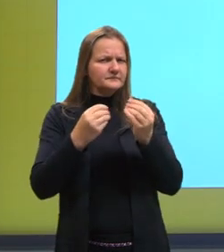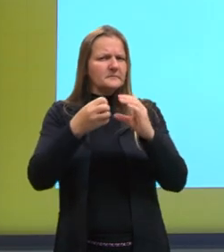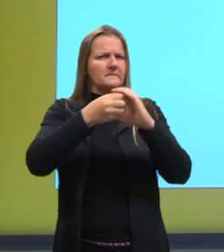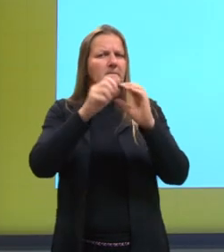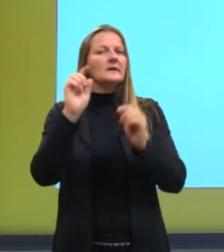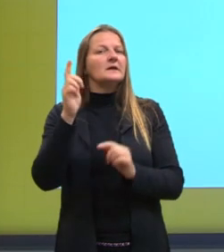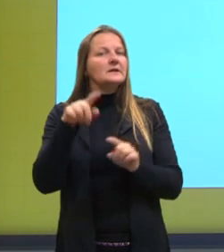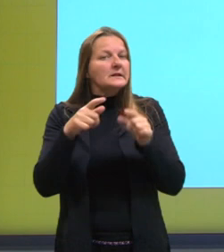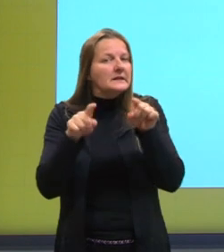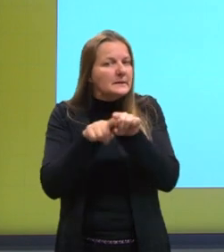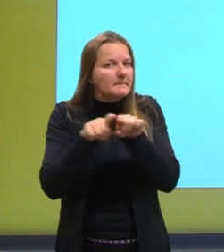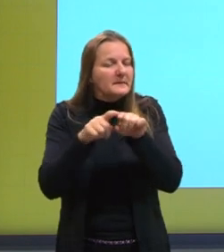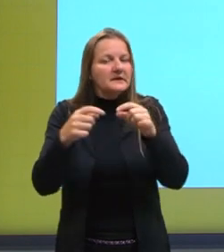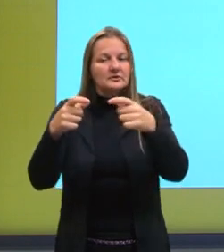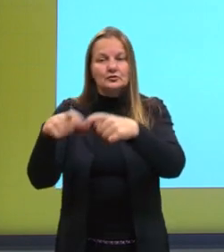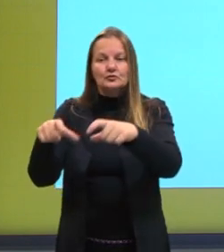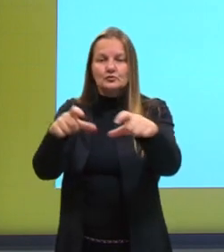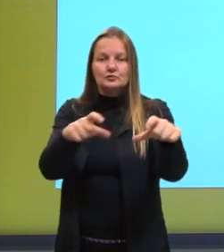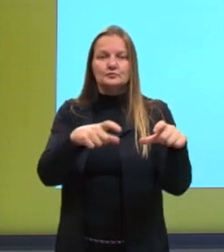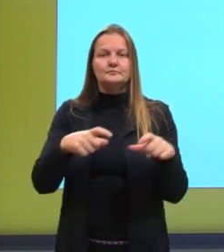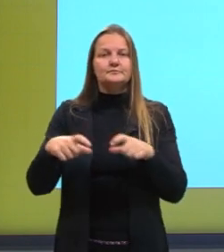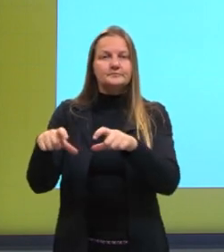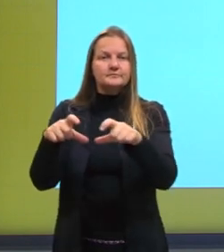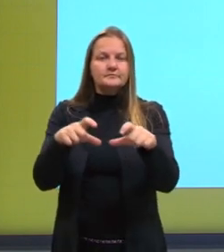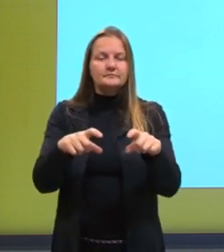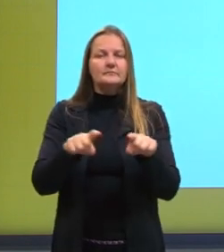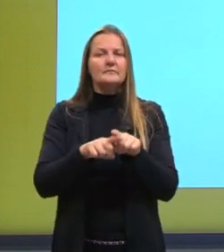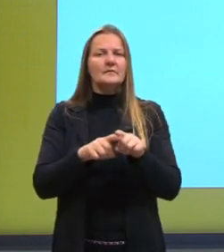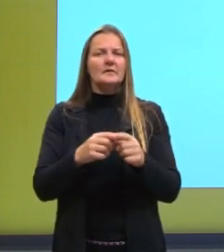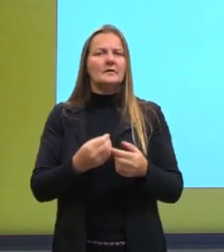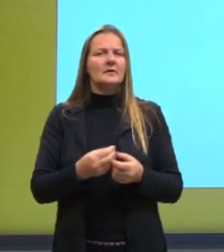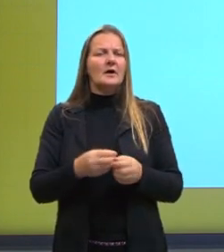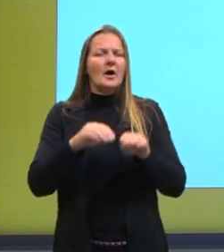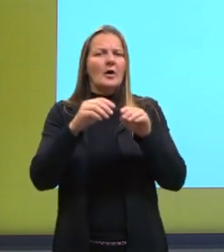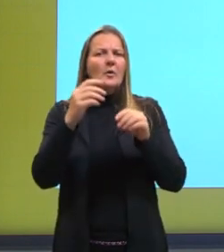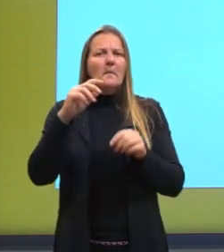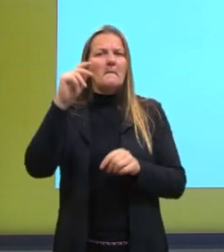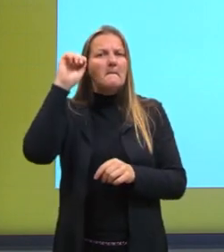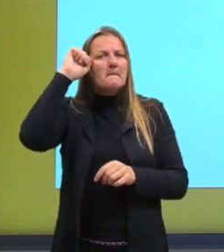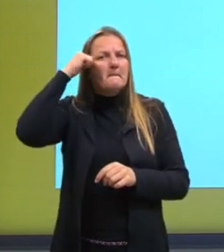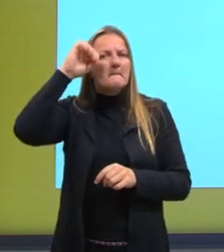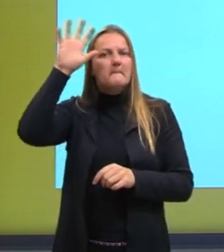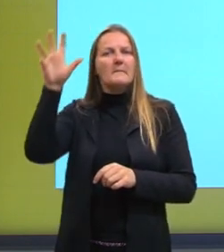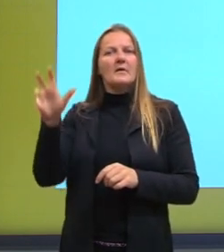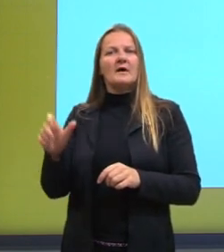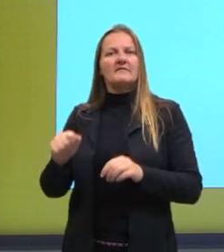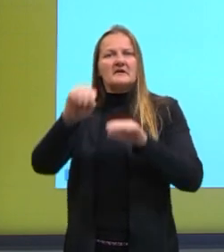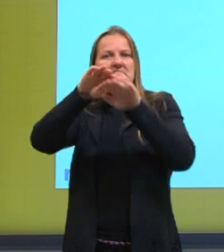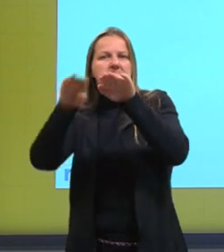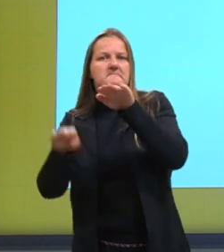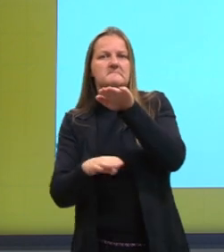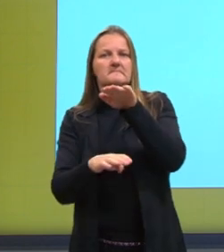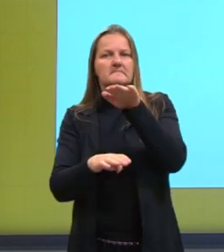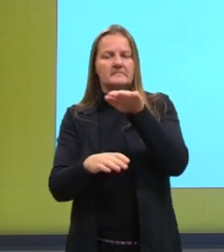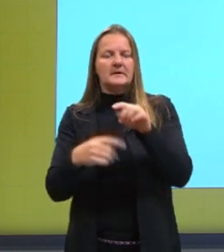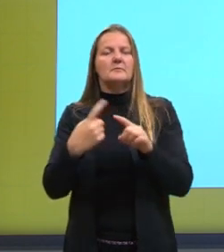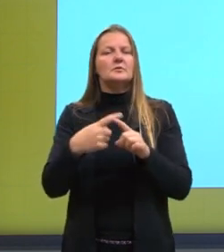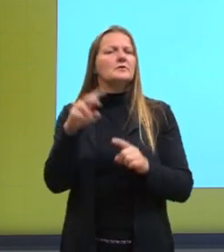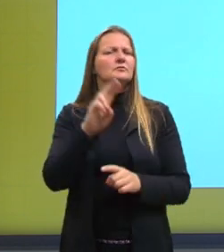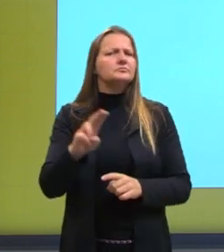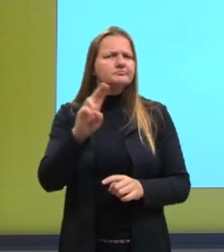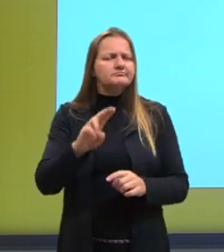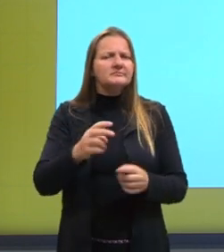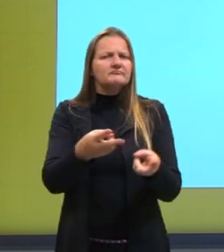Os povos abaixo da linha do Equador, ou os povos africanos. Então, se usou muito isso. Para quê?